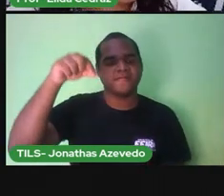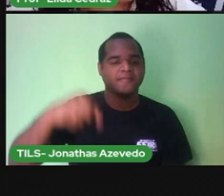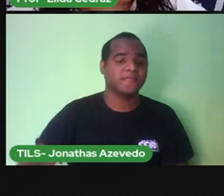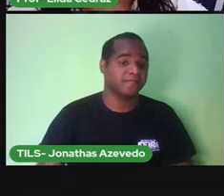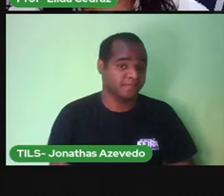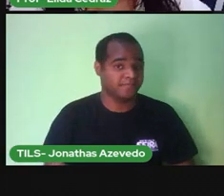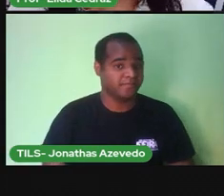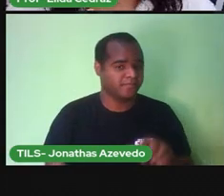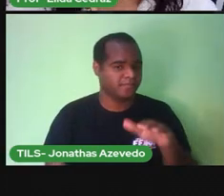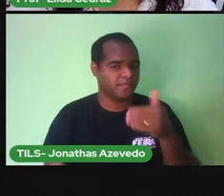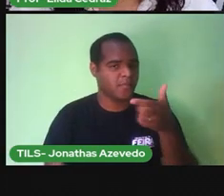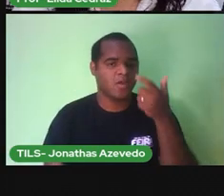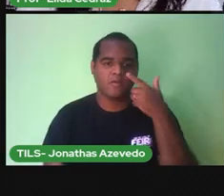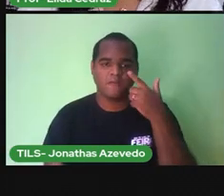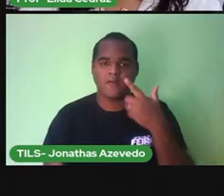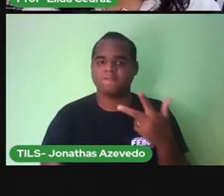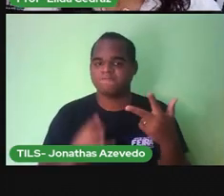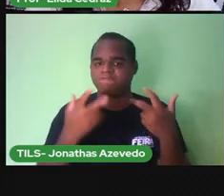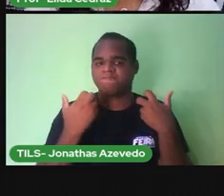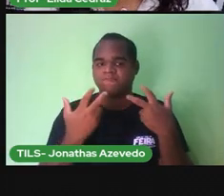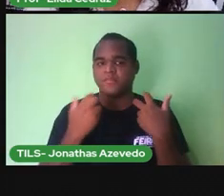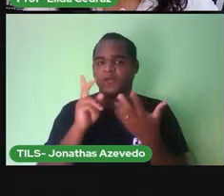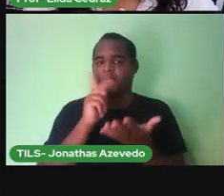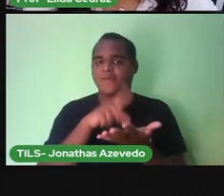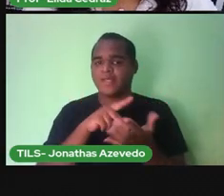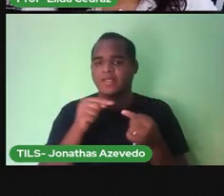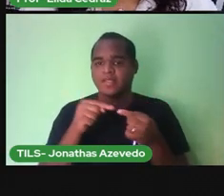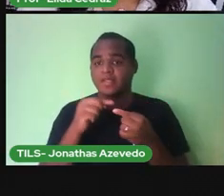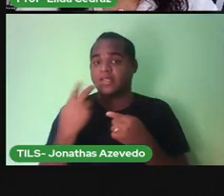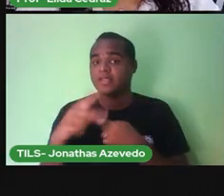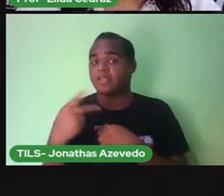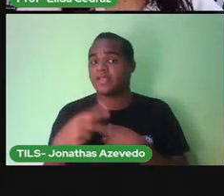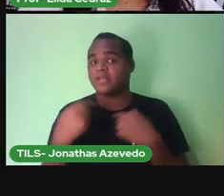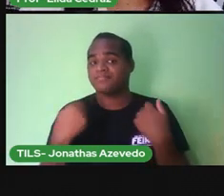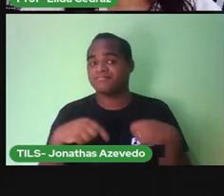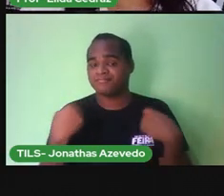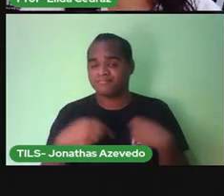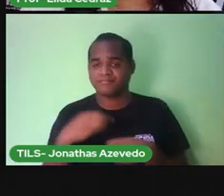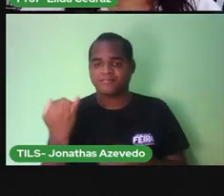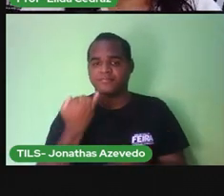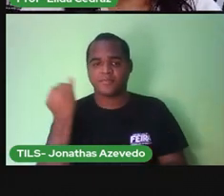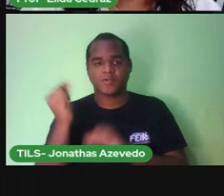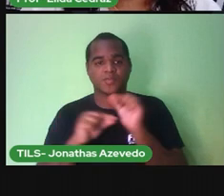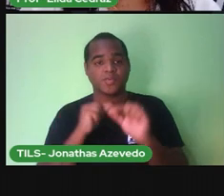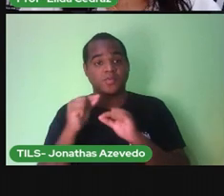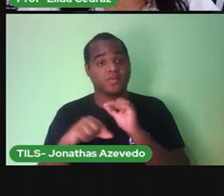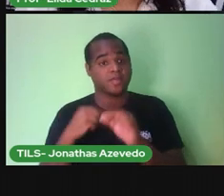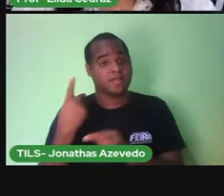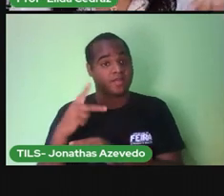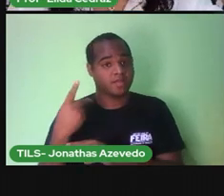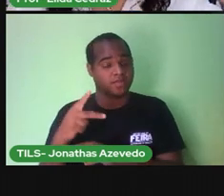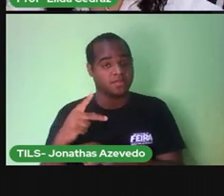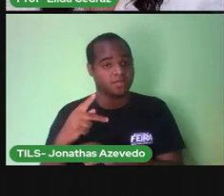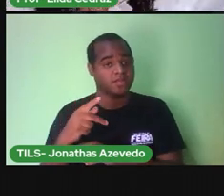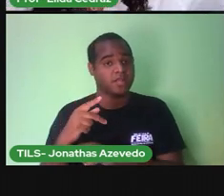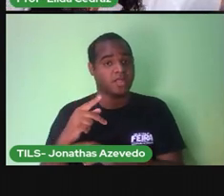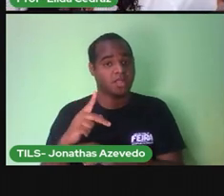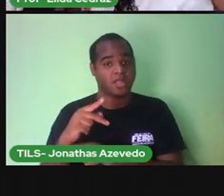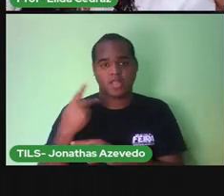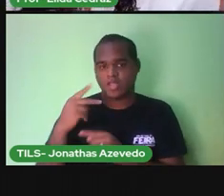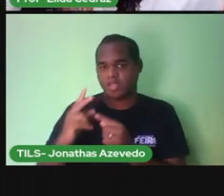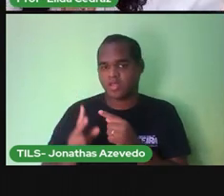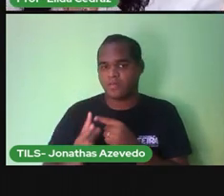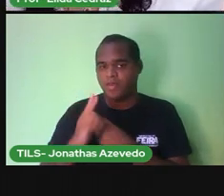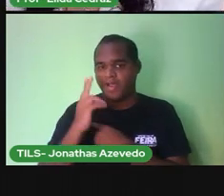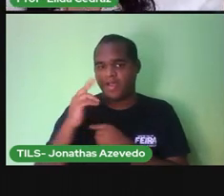ter certeza Da altura Dos seus alunos Ele vai pegar Esse barbante Que ele cortou Na